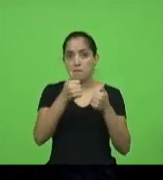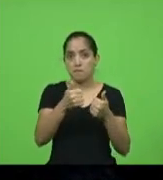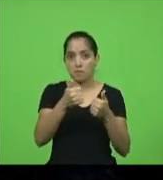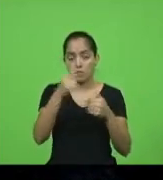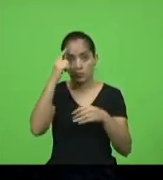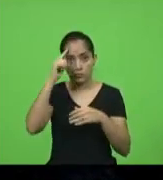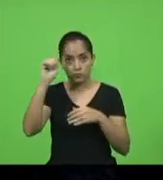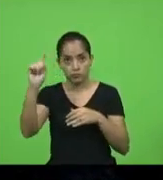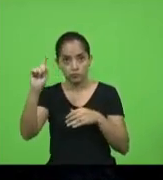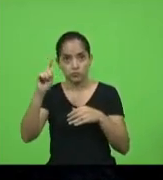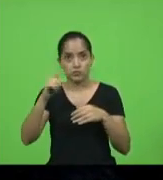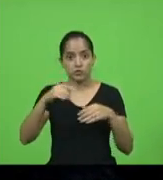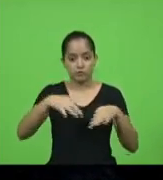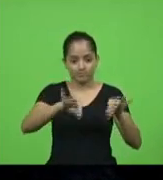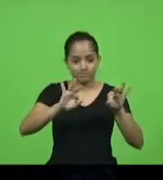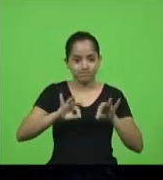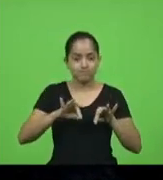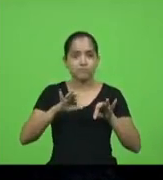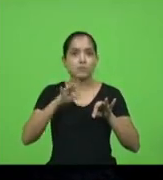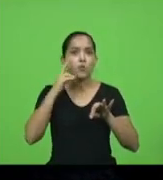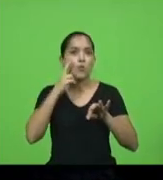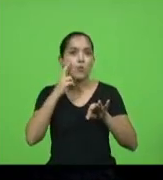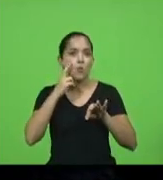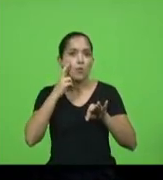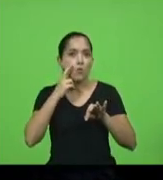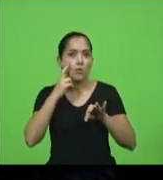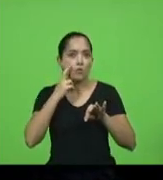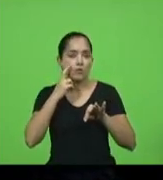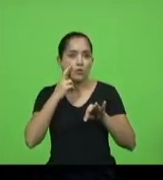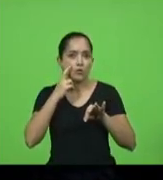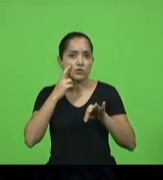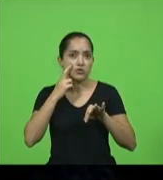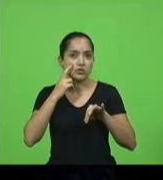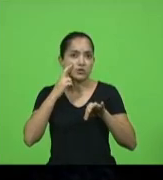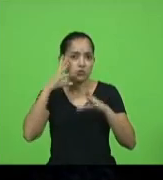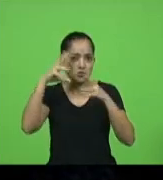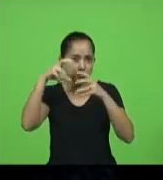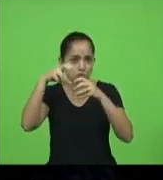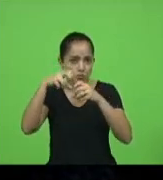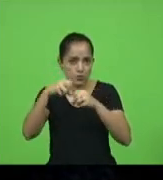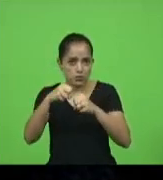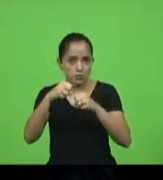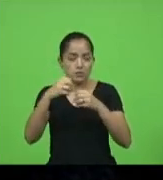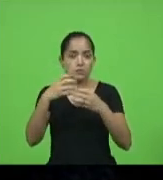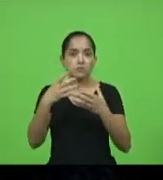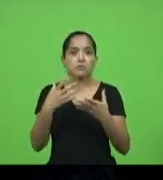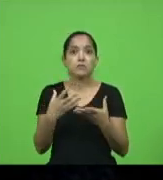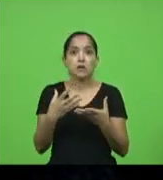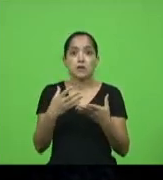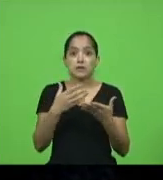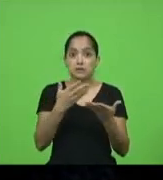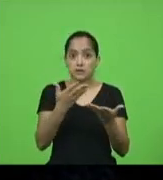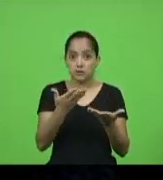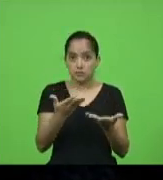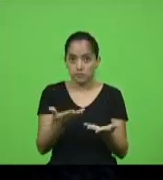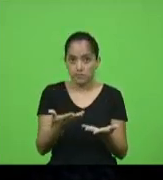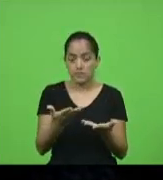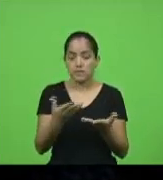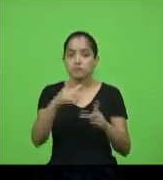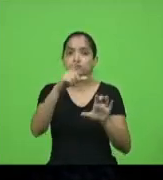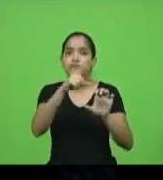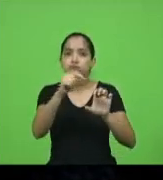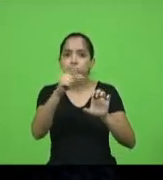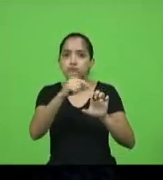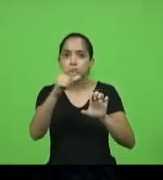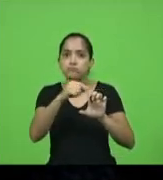tecido da cor roxa lilás por isso que é da lilás e essa questão do empreendedorismo